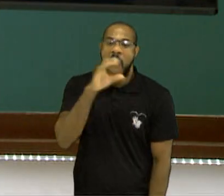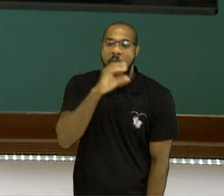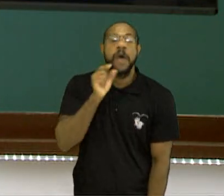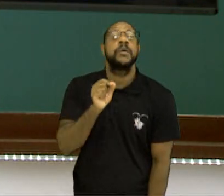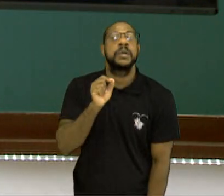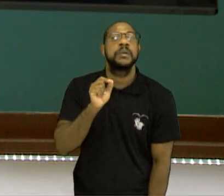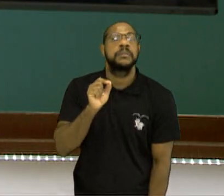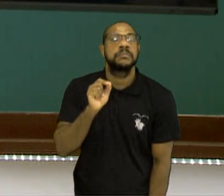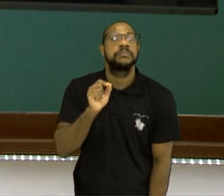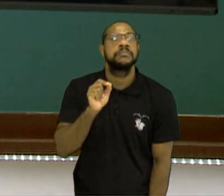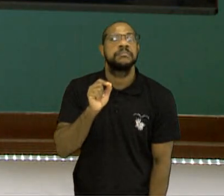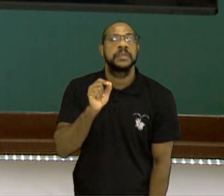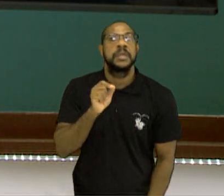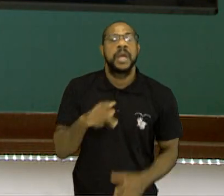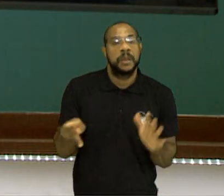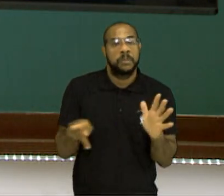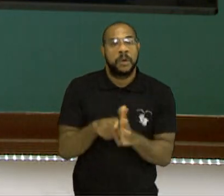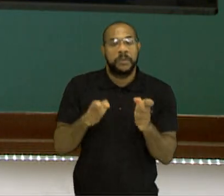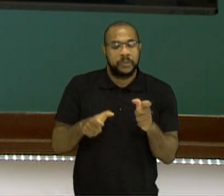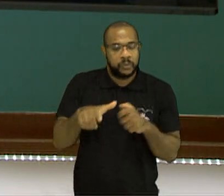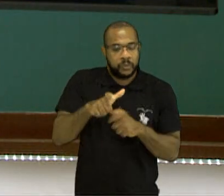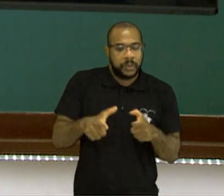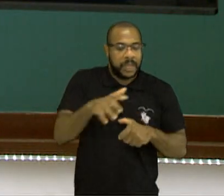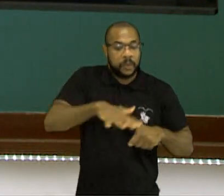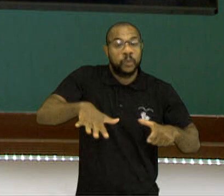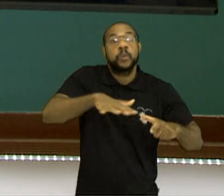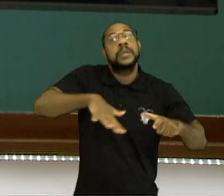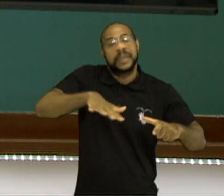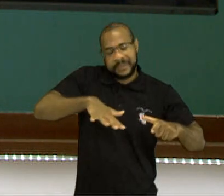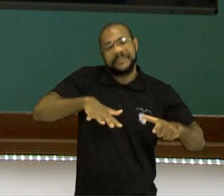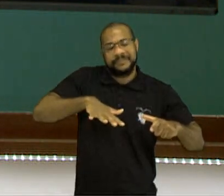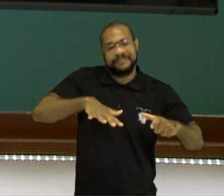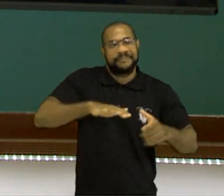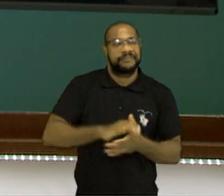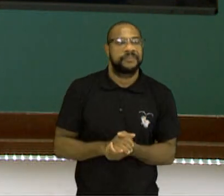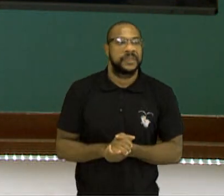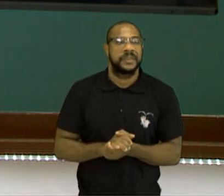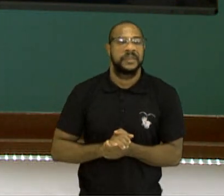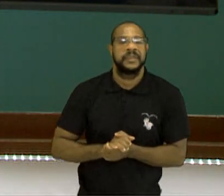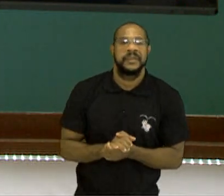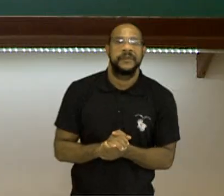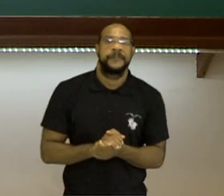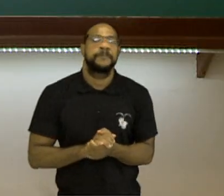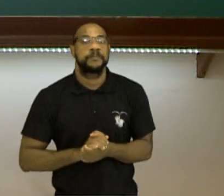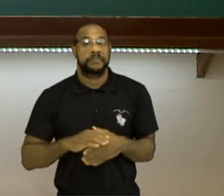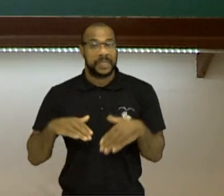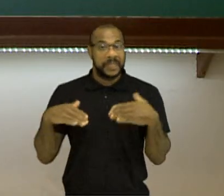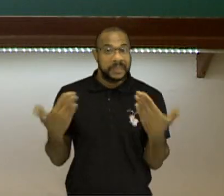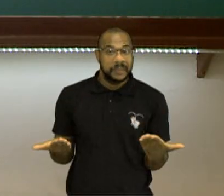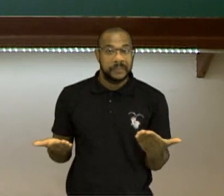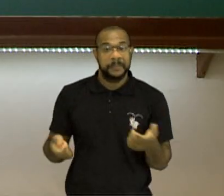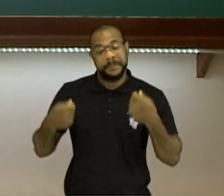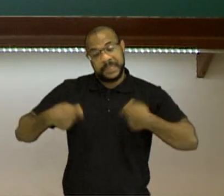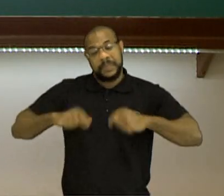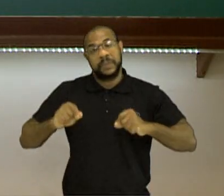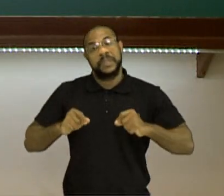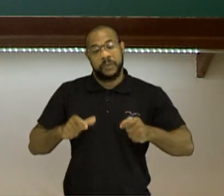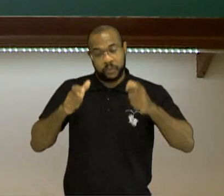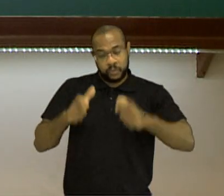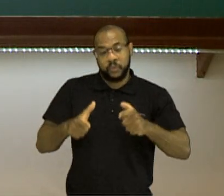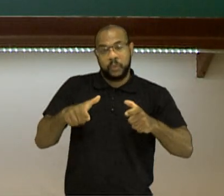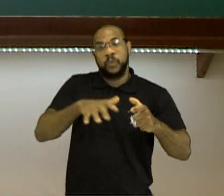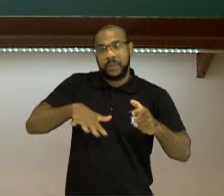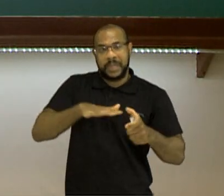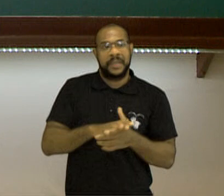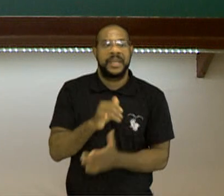são propriedades do campo eletromagnético, ok? E não depende da energia da onda, e sim do campo, ok? Então, velocidade da